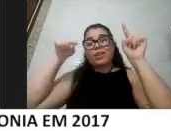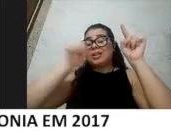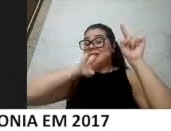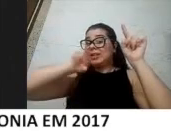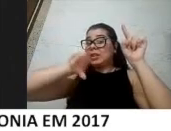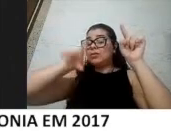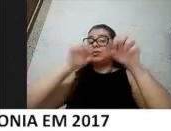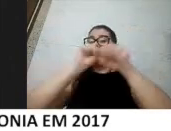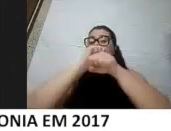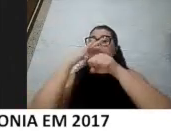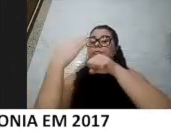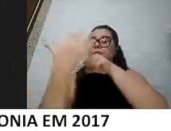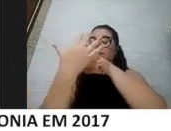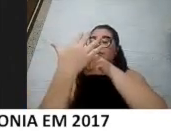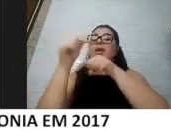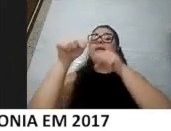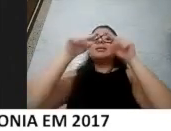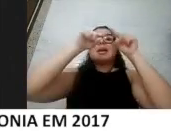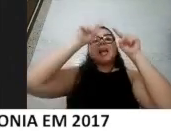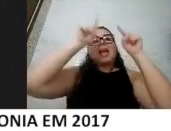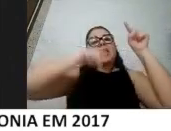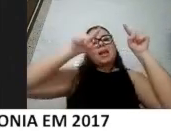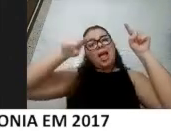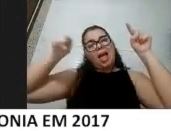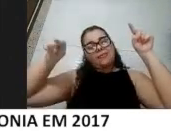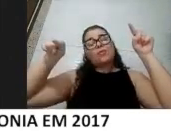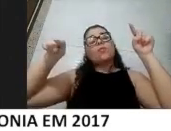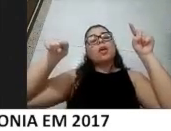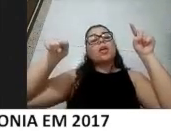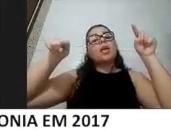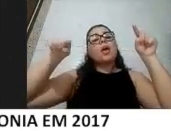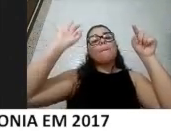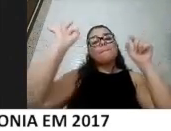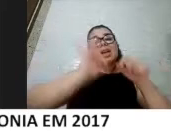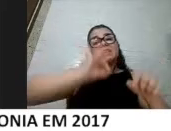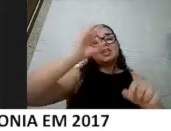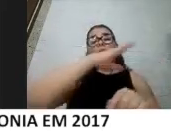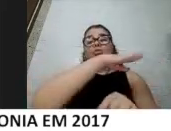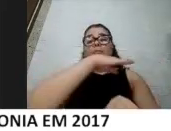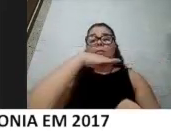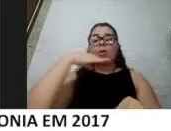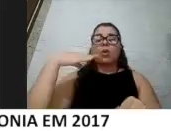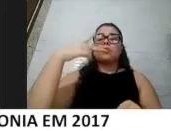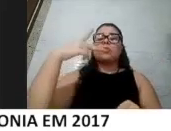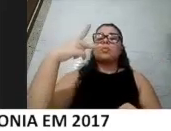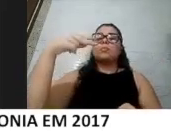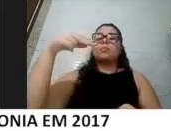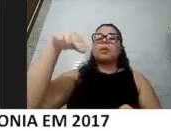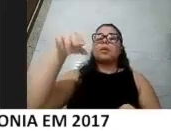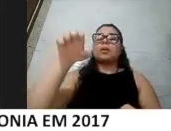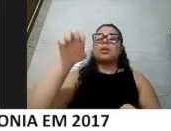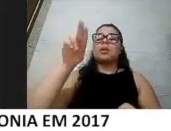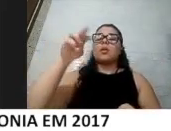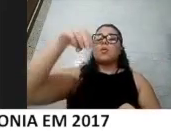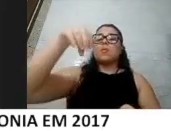porcentual de mortes por pneumonia em 2017, então qual é a relação que ele faz? Como a COVID